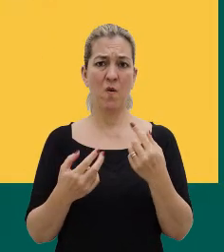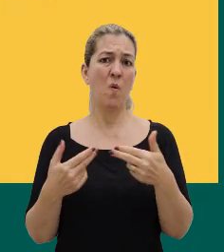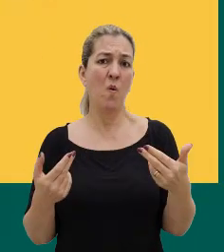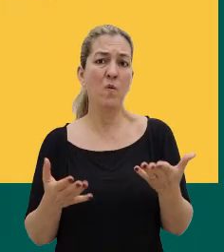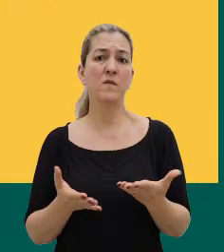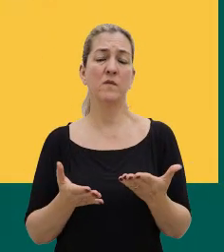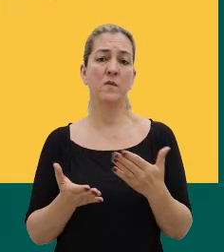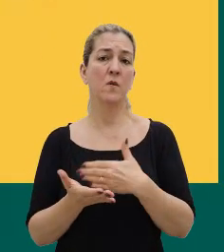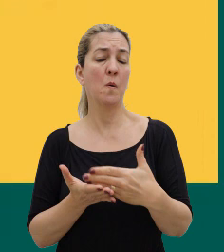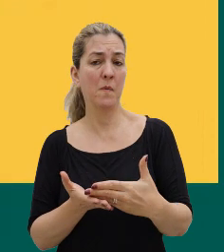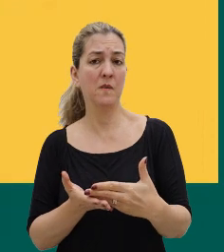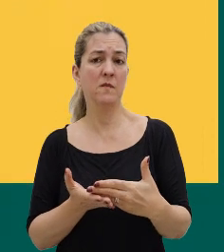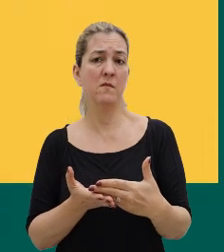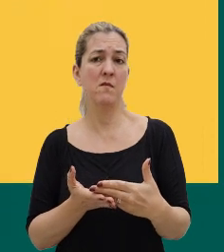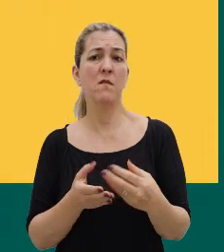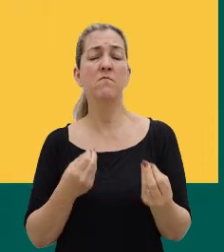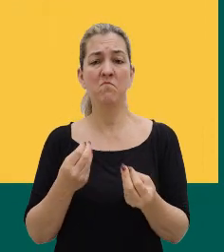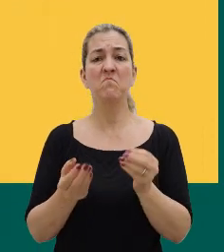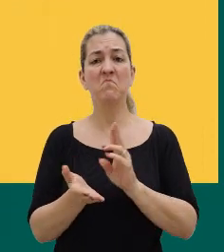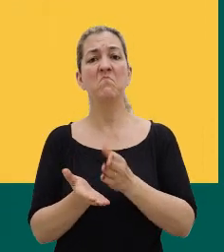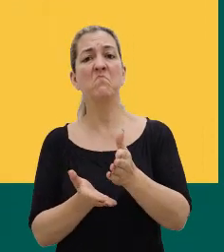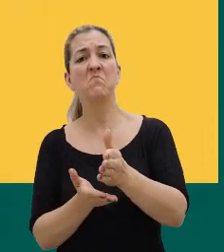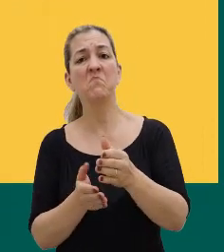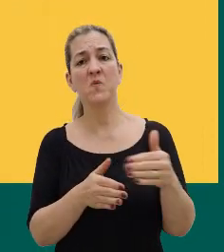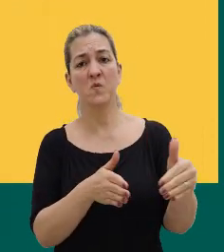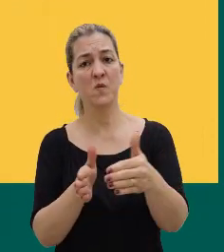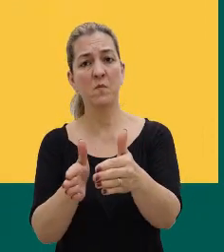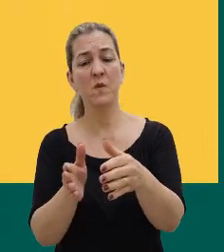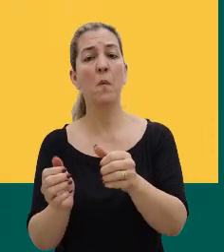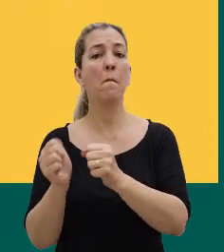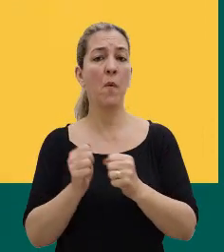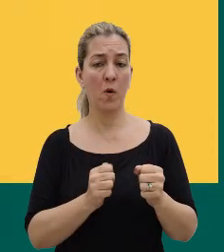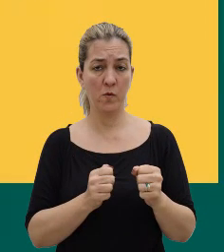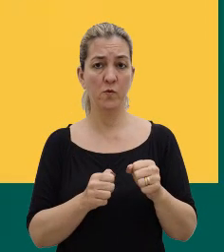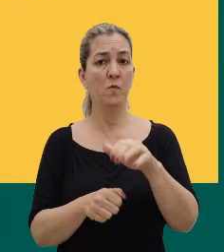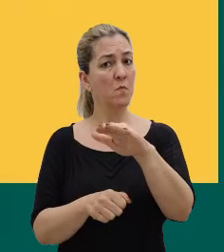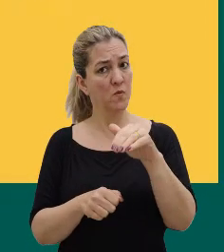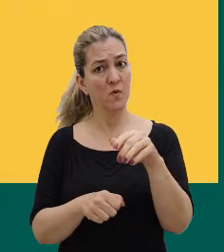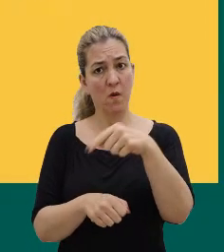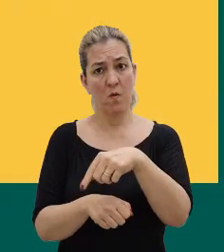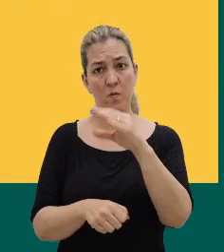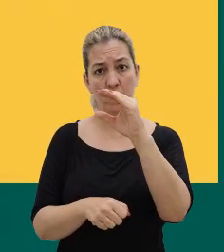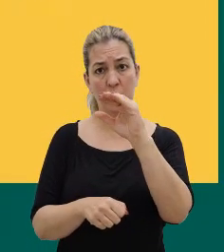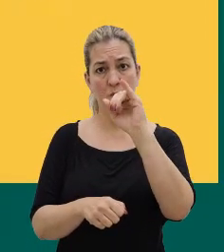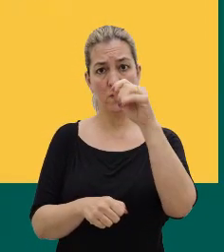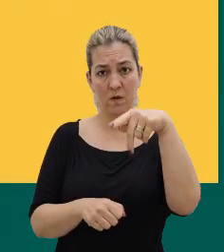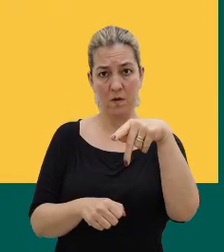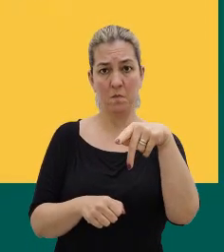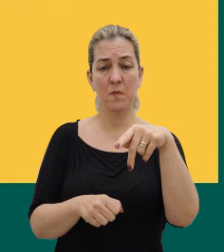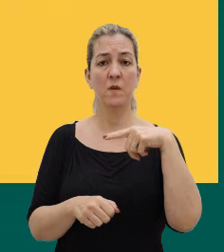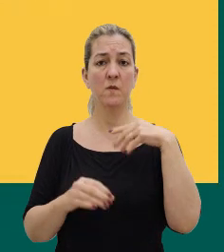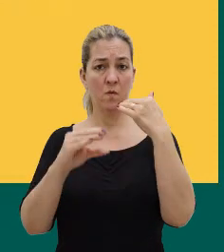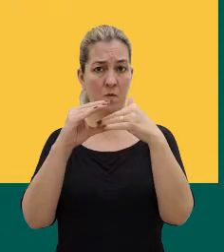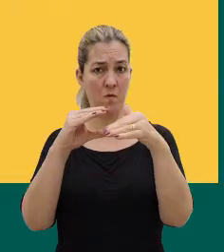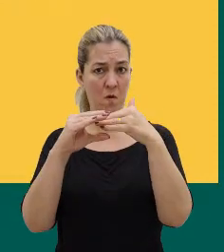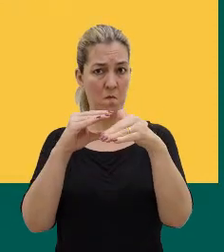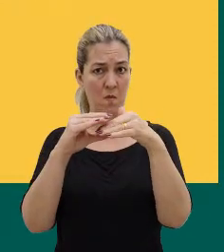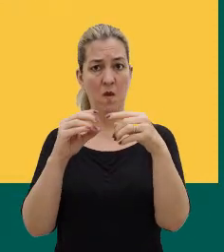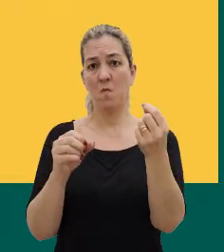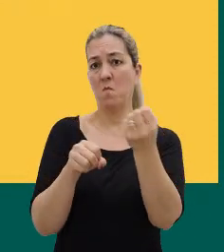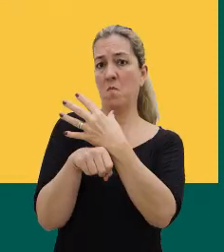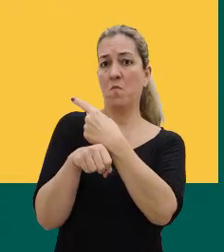partir daí, seguir o seu caminho, pode buscar o CIP, ali nós temos um e-mail, né,